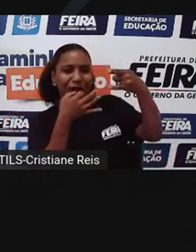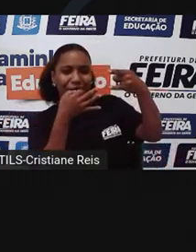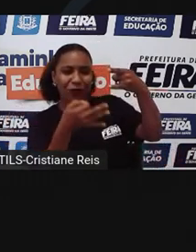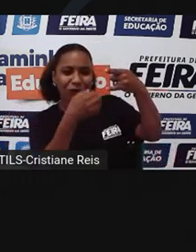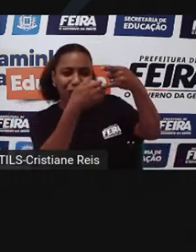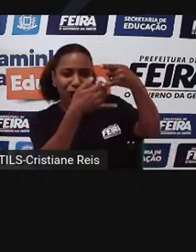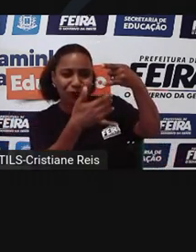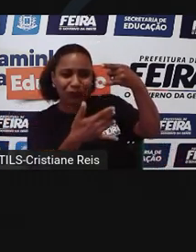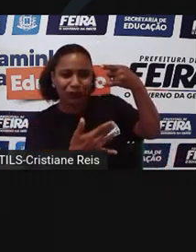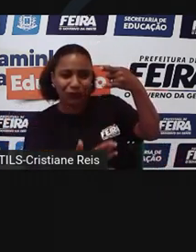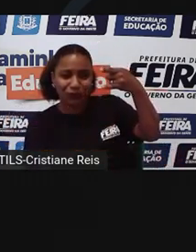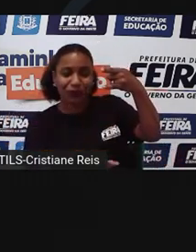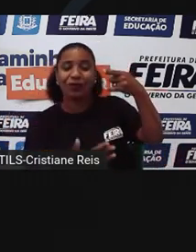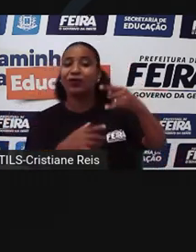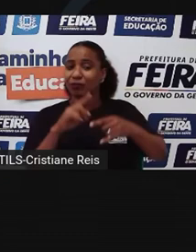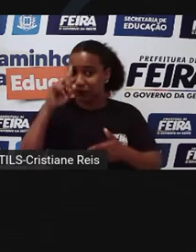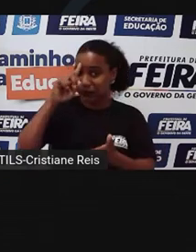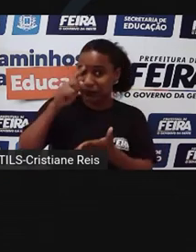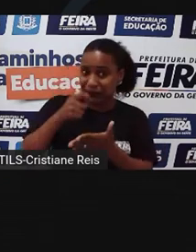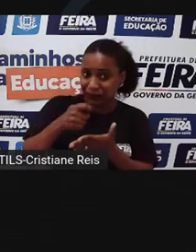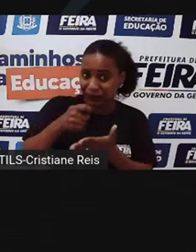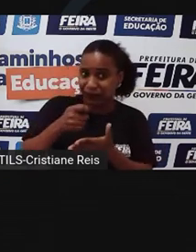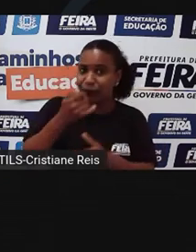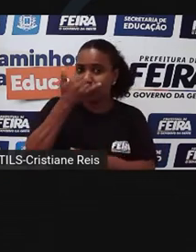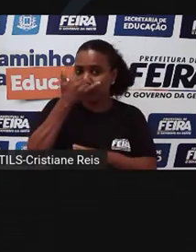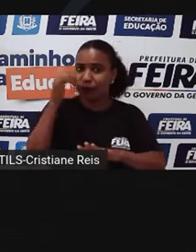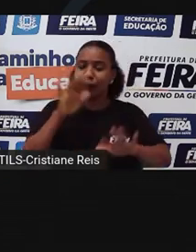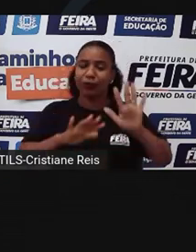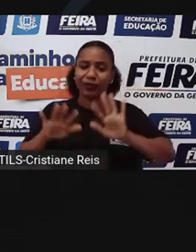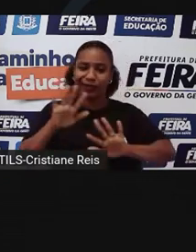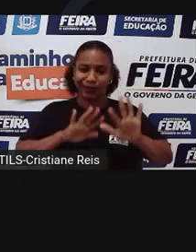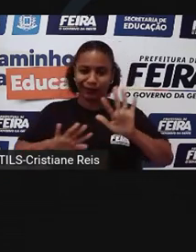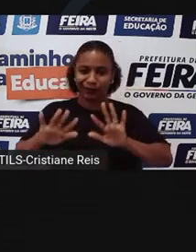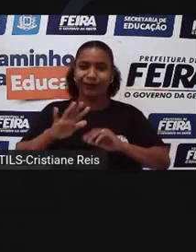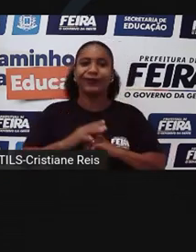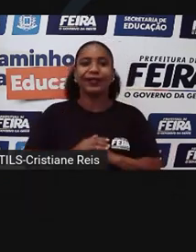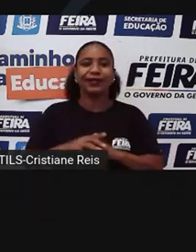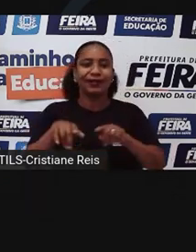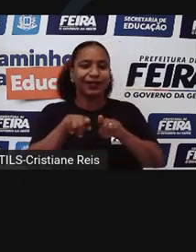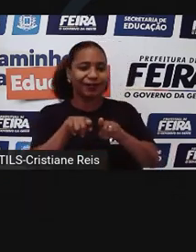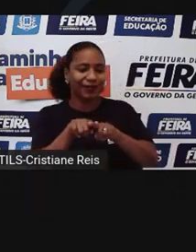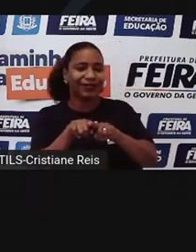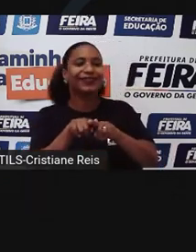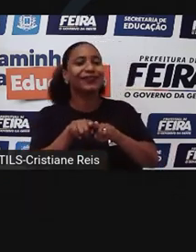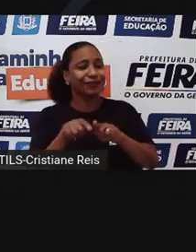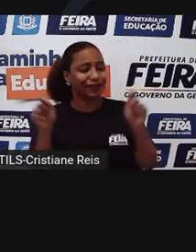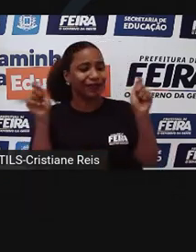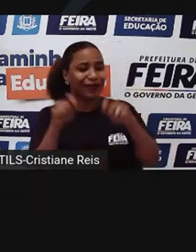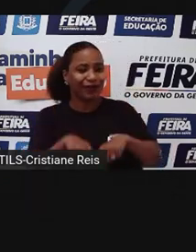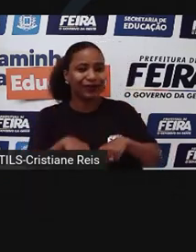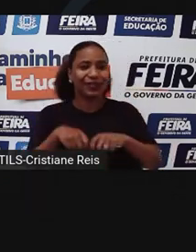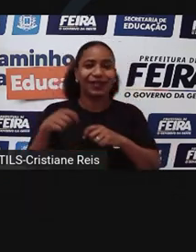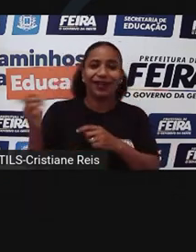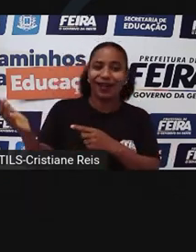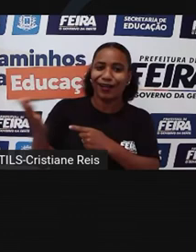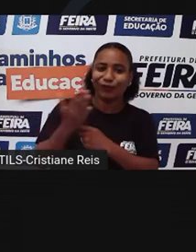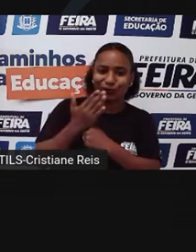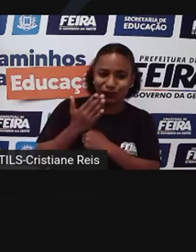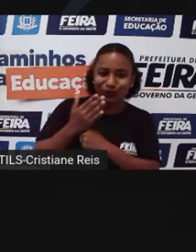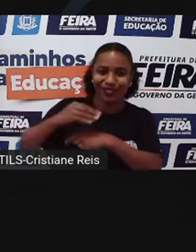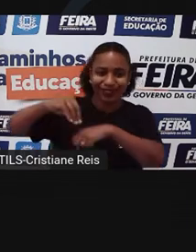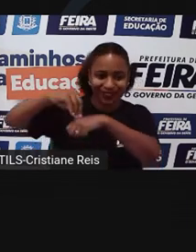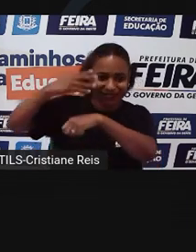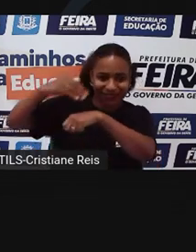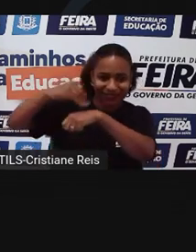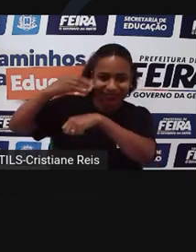nas nossas próximas decisões. Através da leitura, conseguimos alcançar ajuda e orientação. Como, por exemplo, cozinhar uma refeição